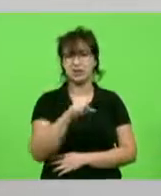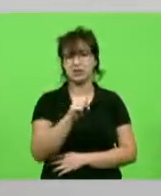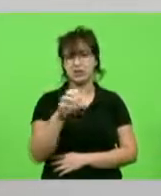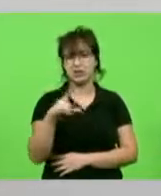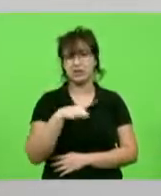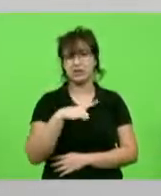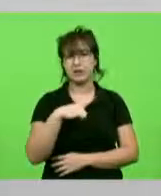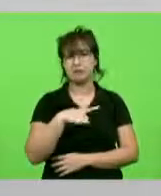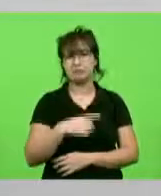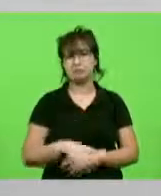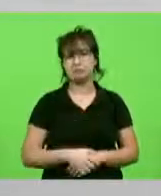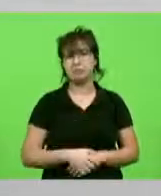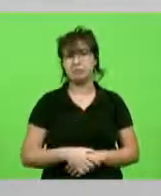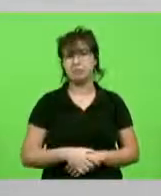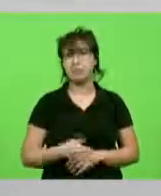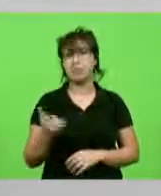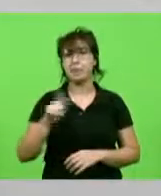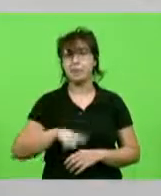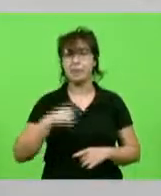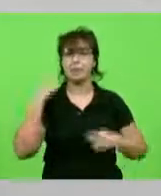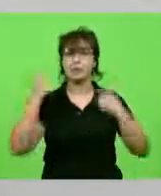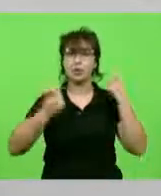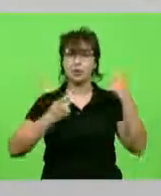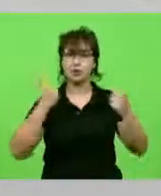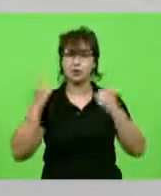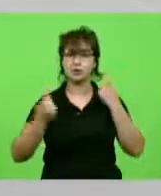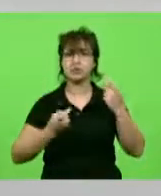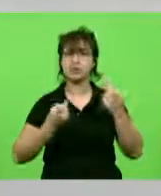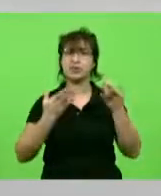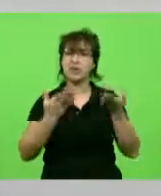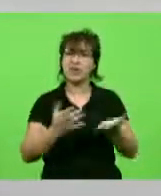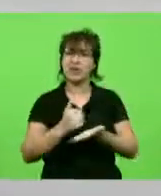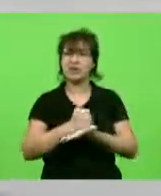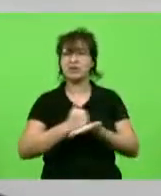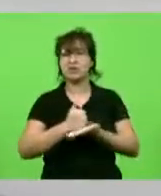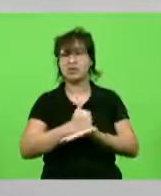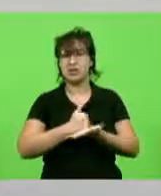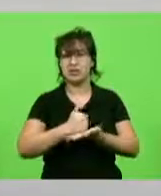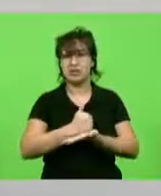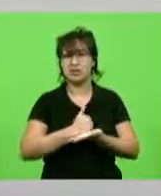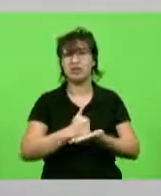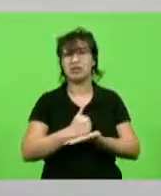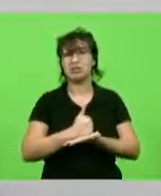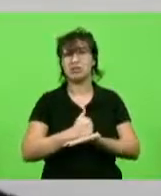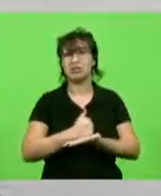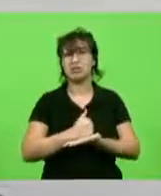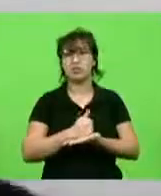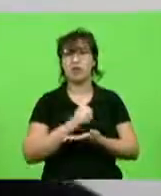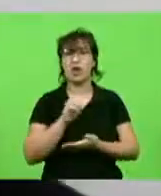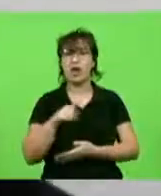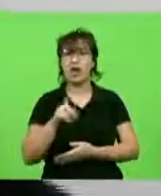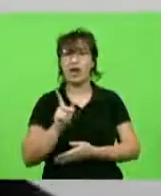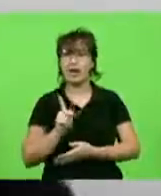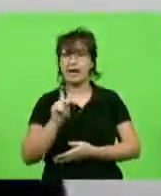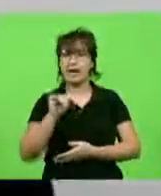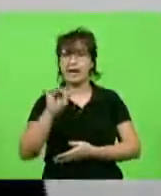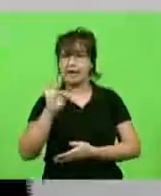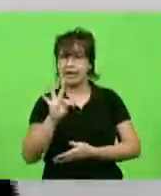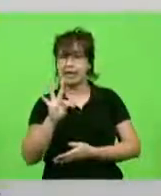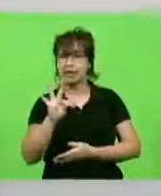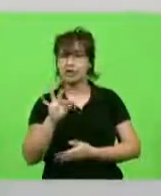nós temos uma preocupação muito grande com essa questão dos medicamentos, do chamado kit intubação, que é uma